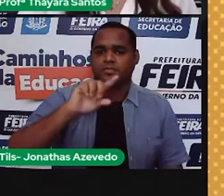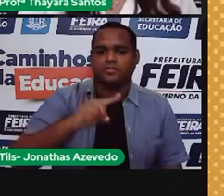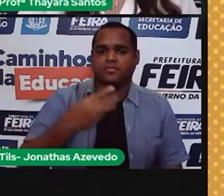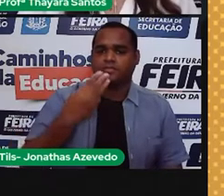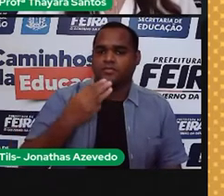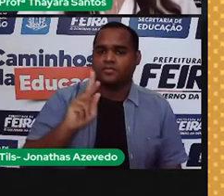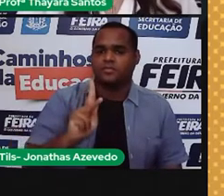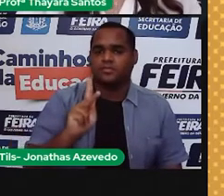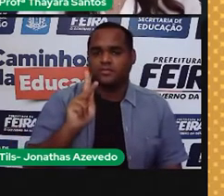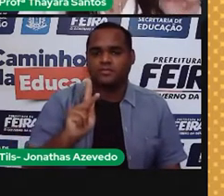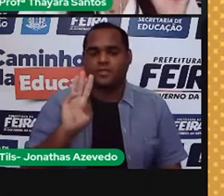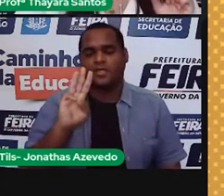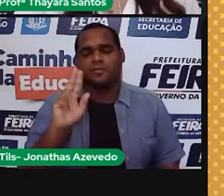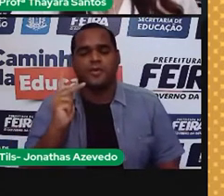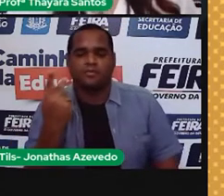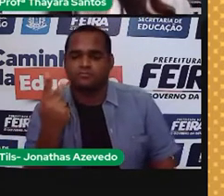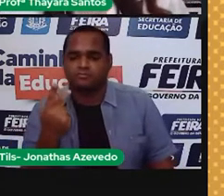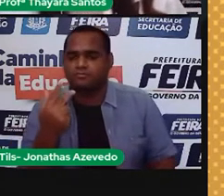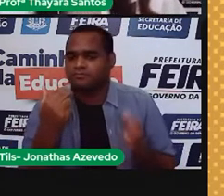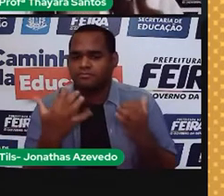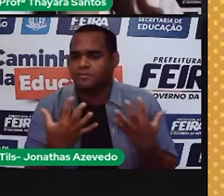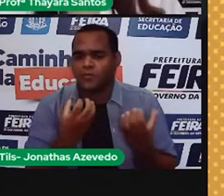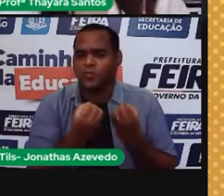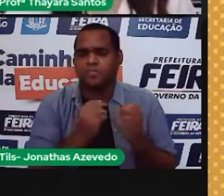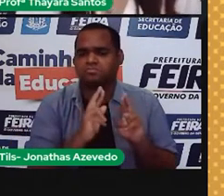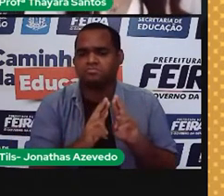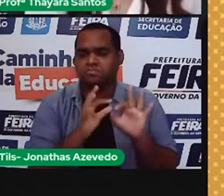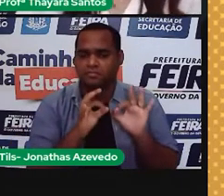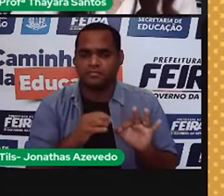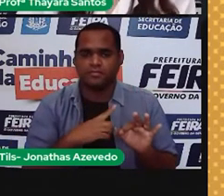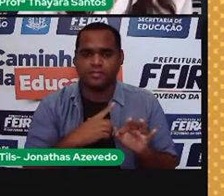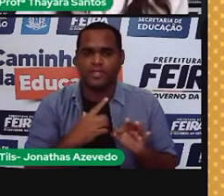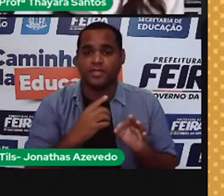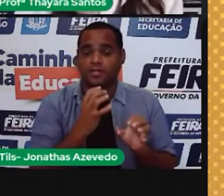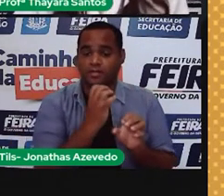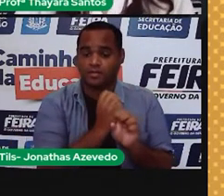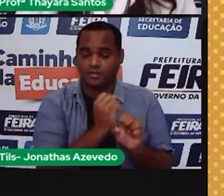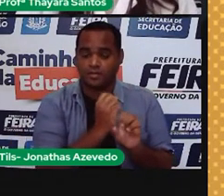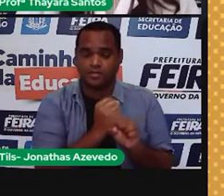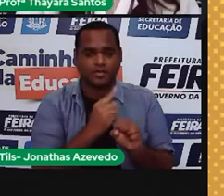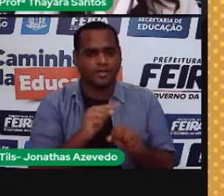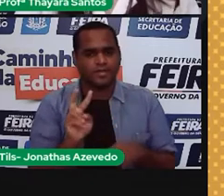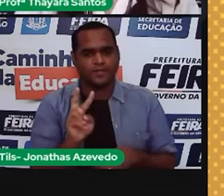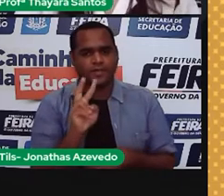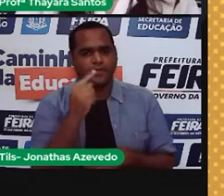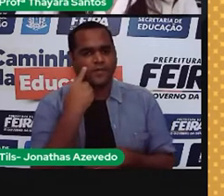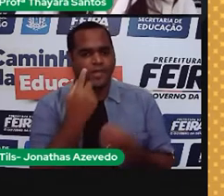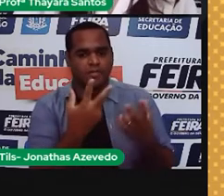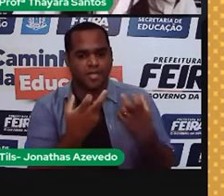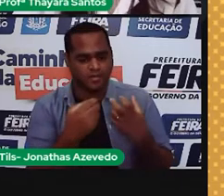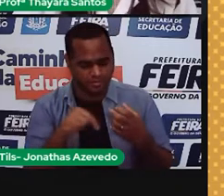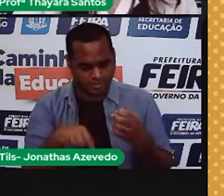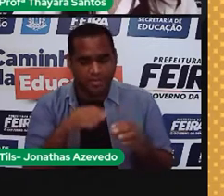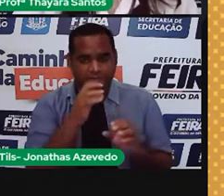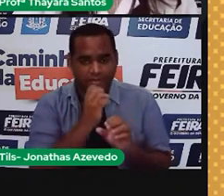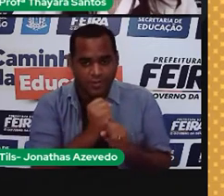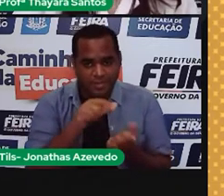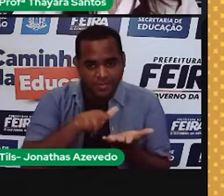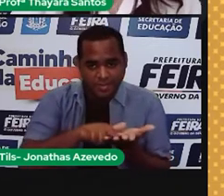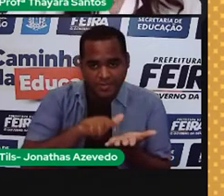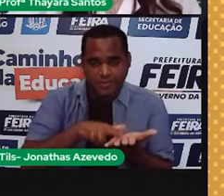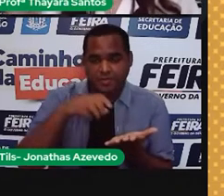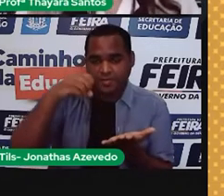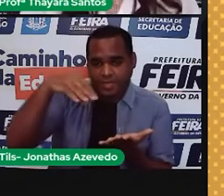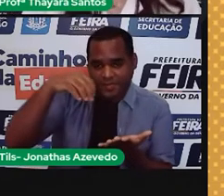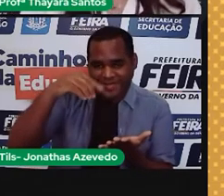quilowatts hora. Agora, como é que esse resultado aqui vai dar o valor que a gente enxerga lá na nossa conta, quando chega, para a gente ter que